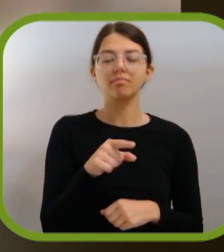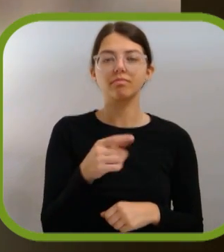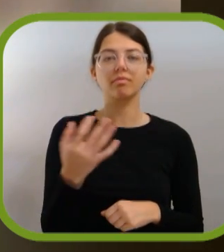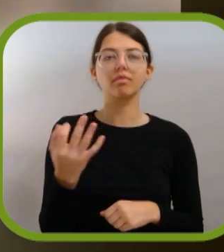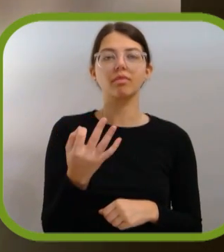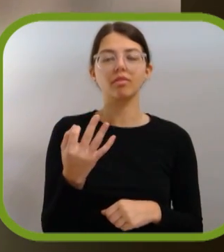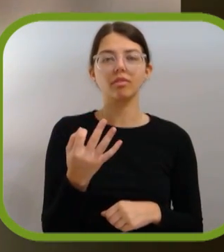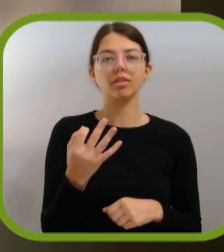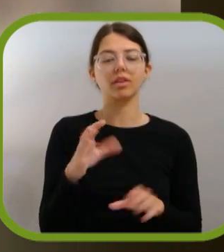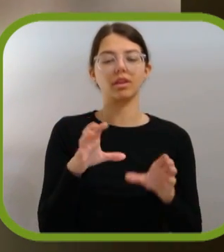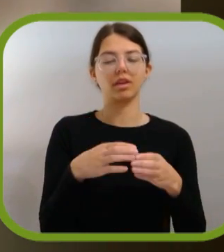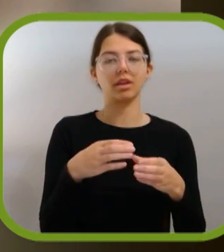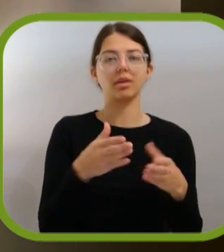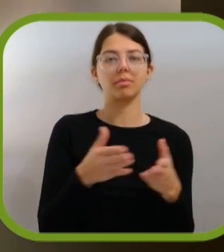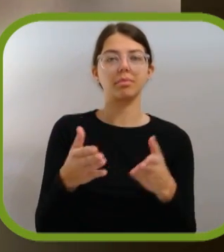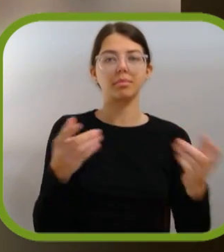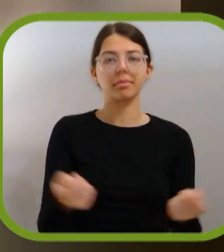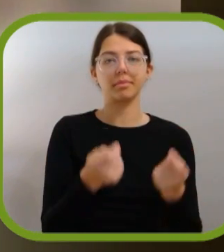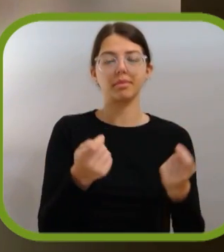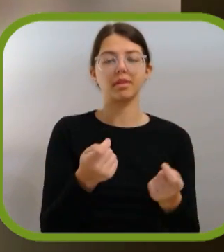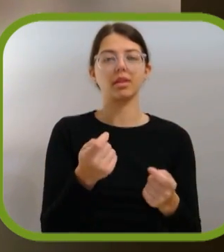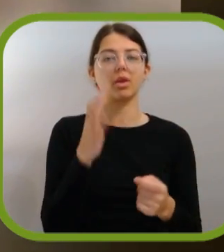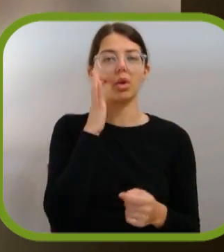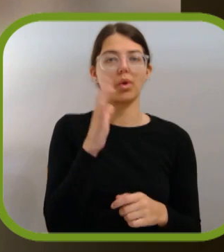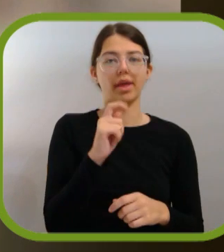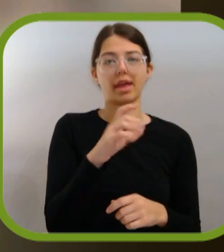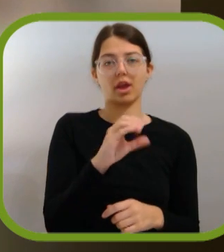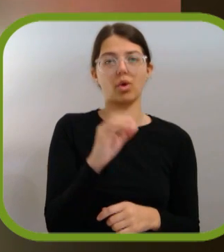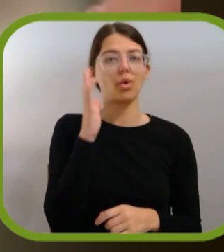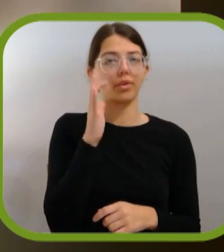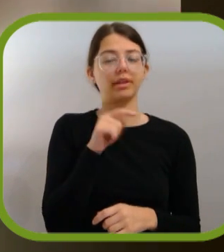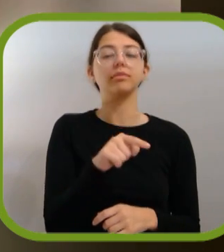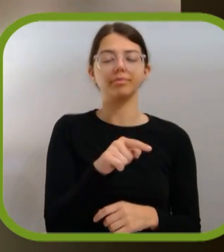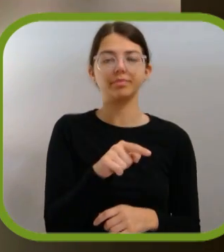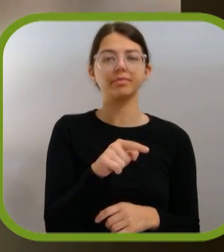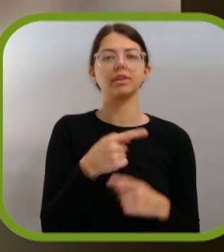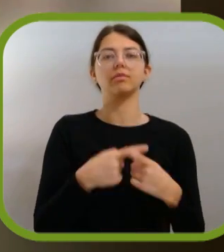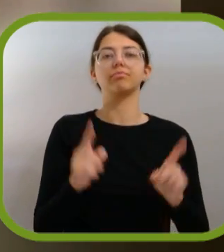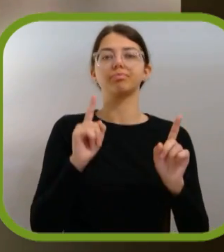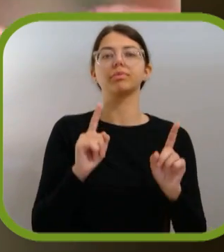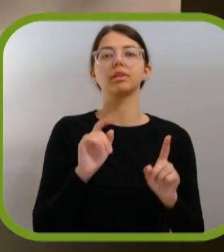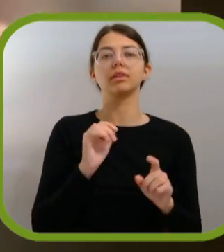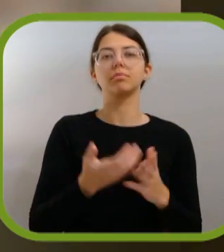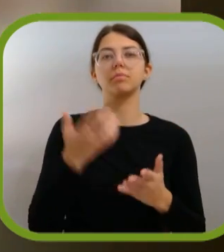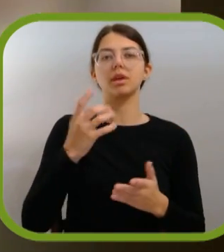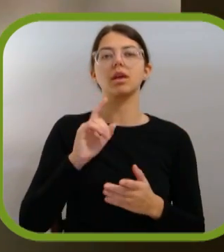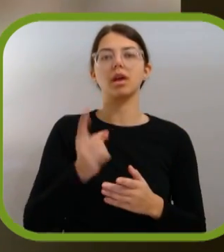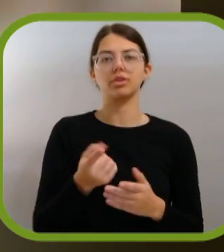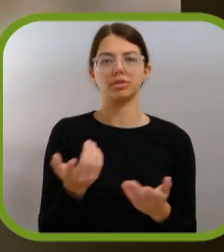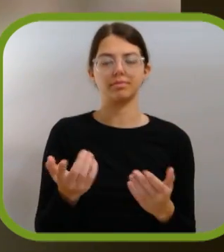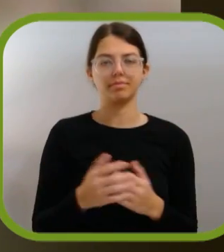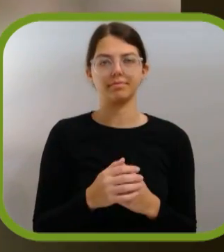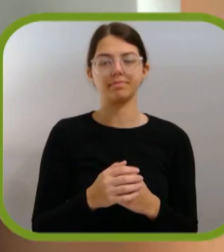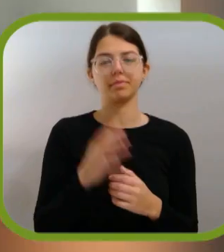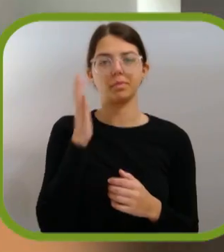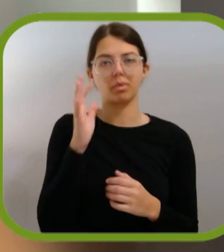Enquanto parte da equipa do departamento de marketing de um eco-hotel, qual consideras ser a maior diferença entre este tipo de alojamento e os